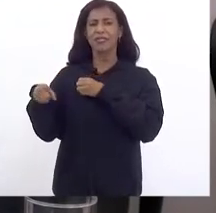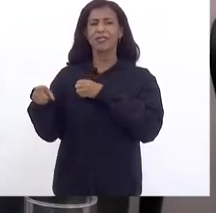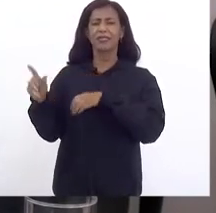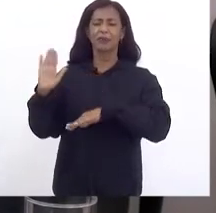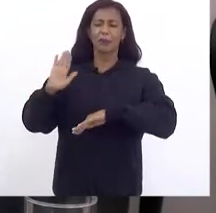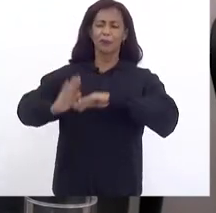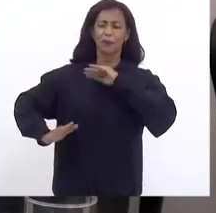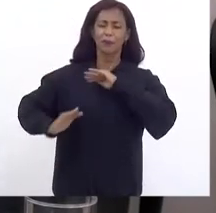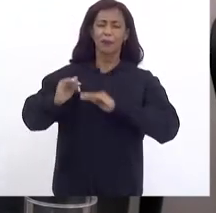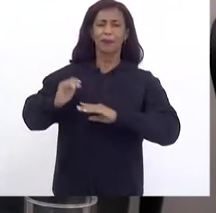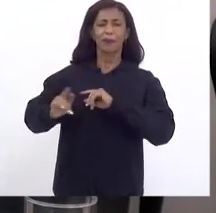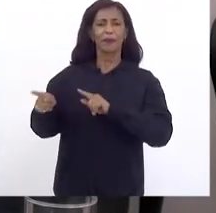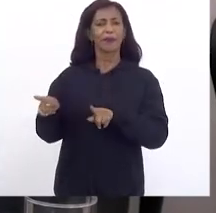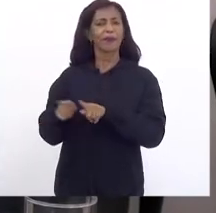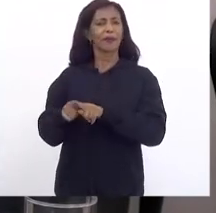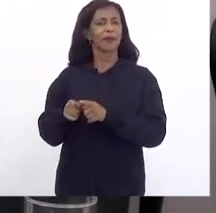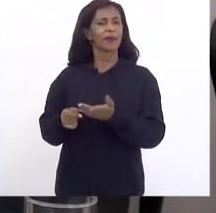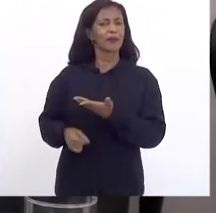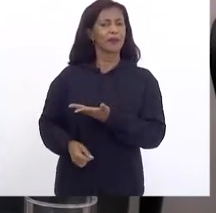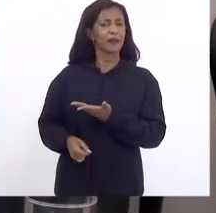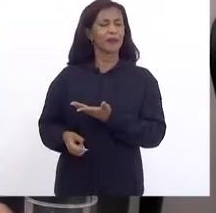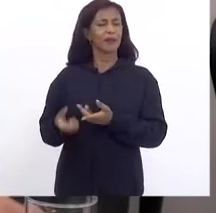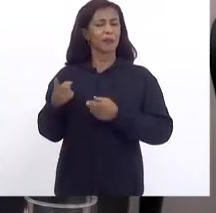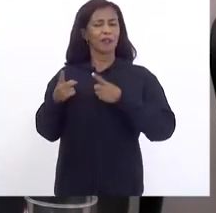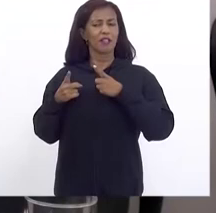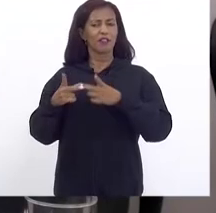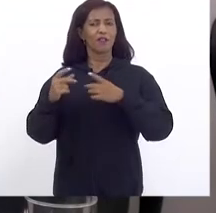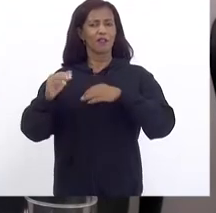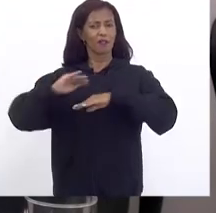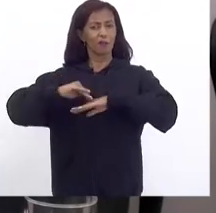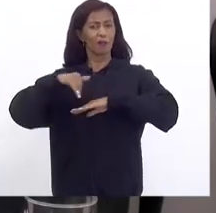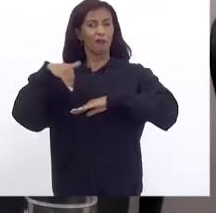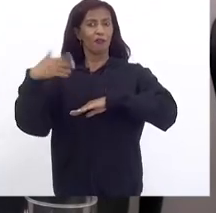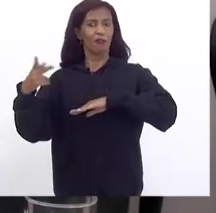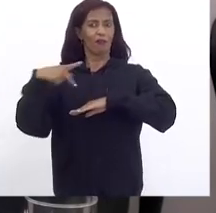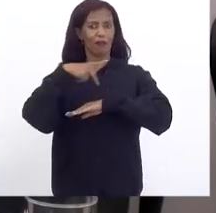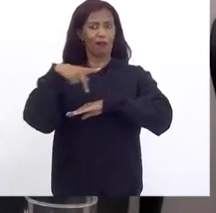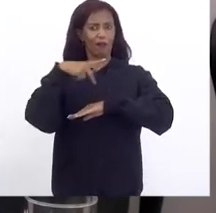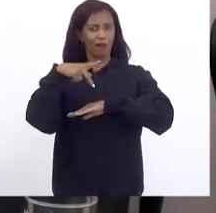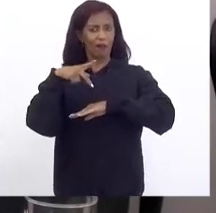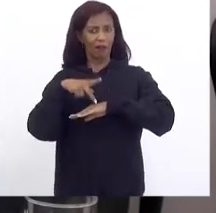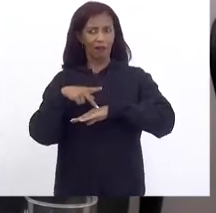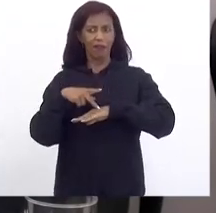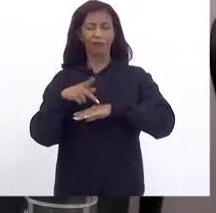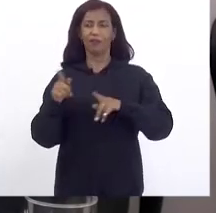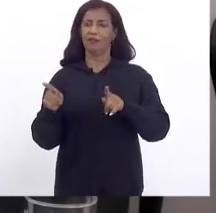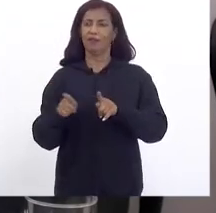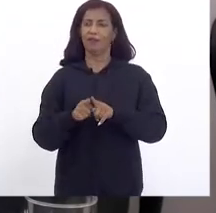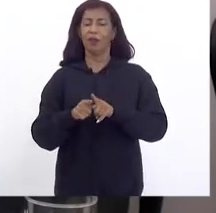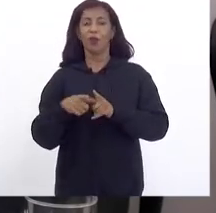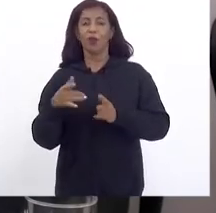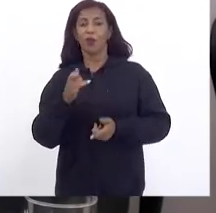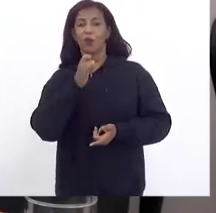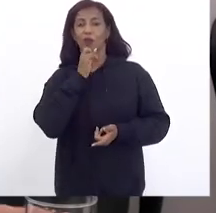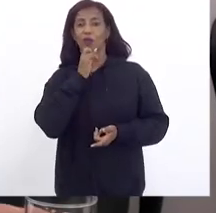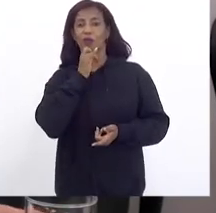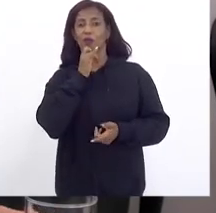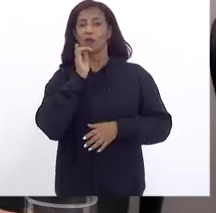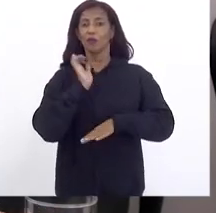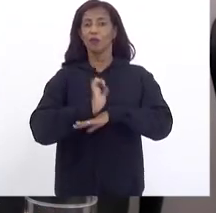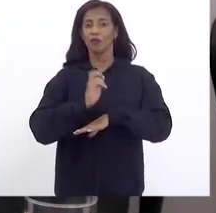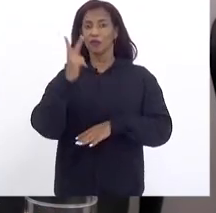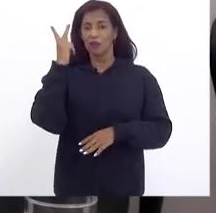Especializadíssimo Nisso Inclusive Importação Exportação Quando a gente vê Por exemplo O estado de São Paulo